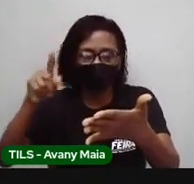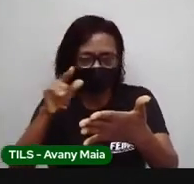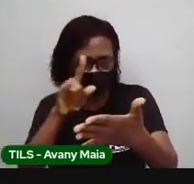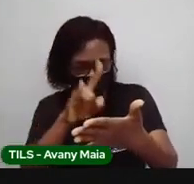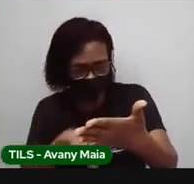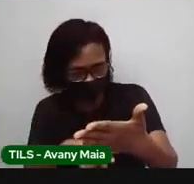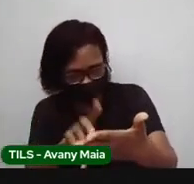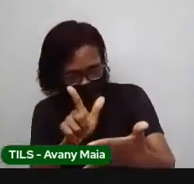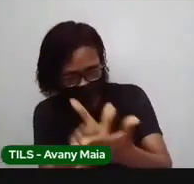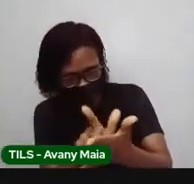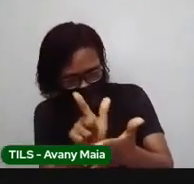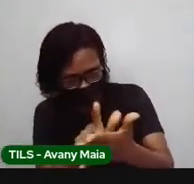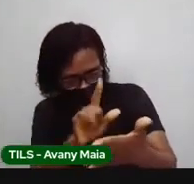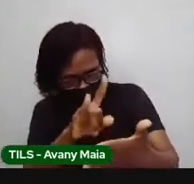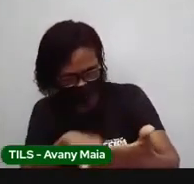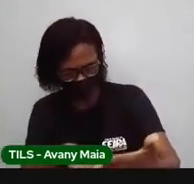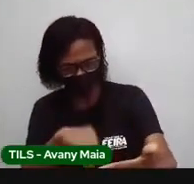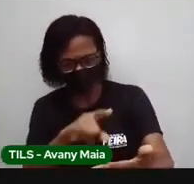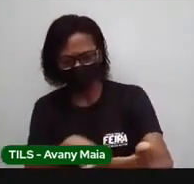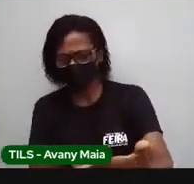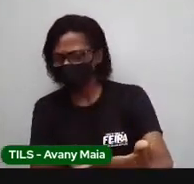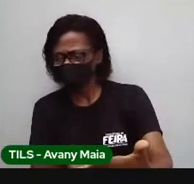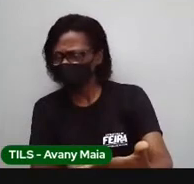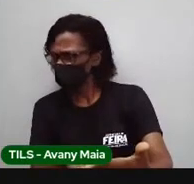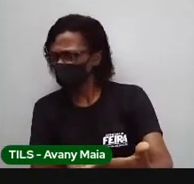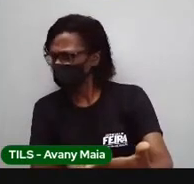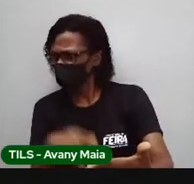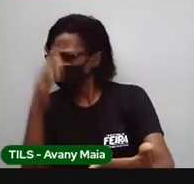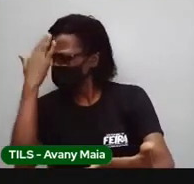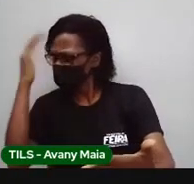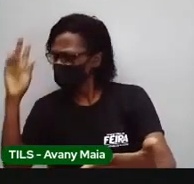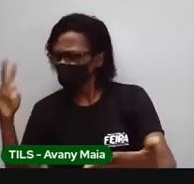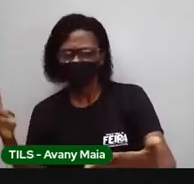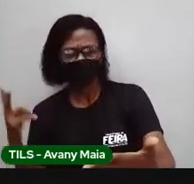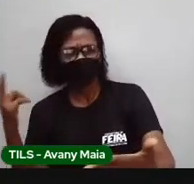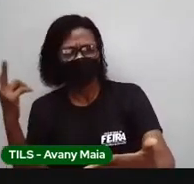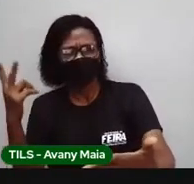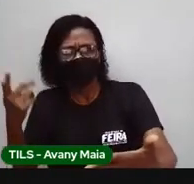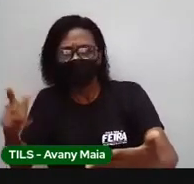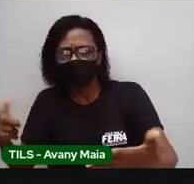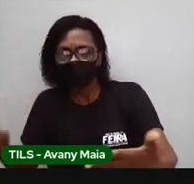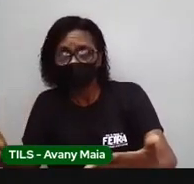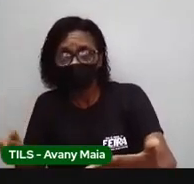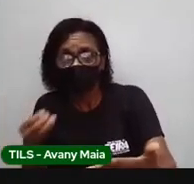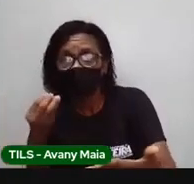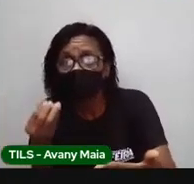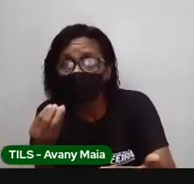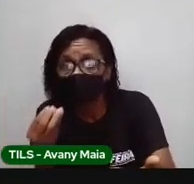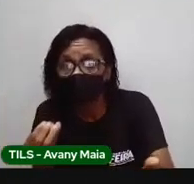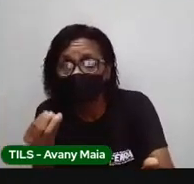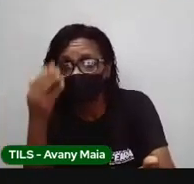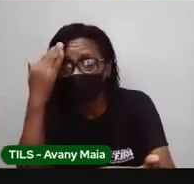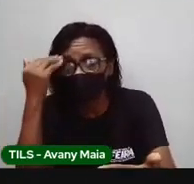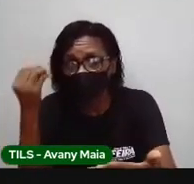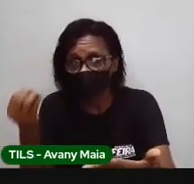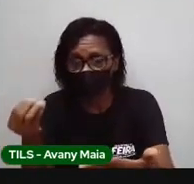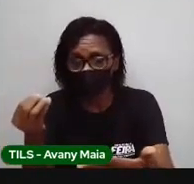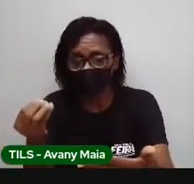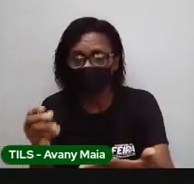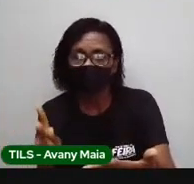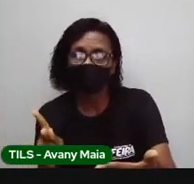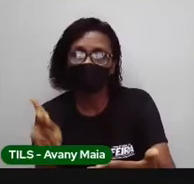luz, você não acha os valores do consumo mensal em watts hora. Você acha em